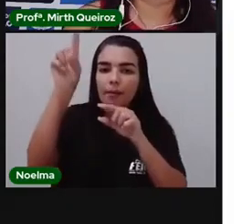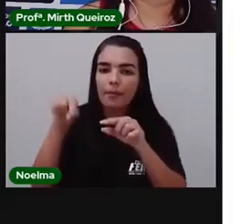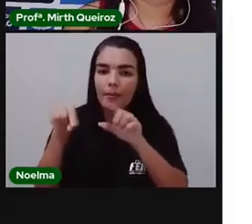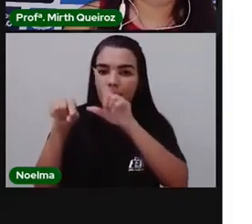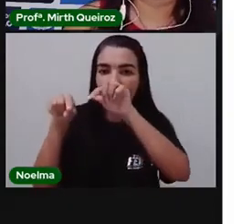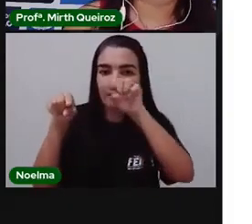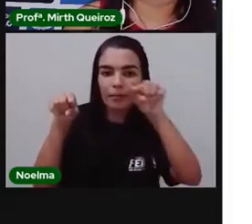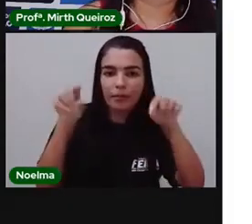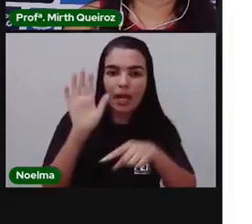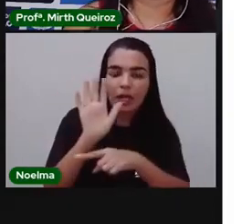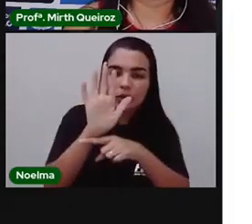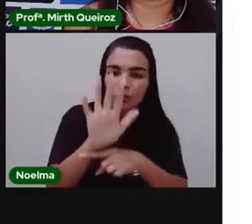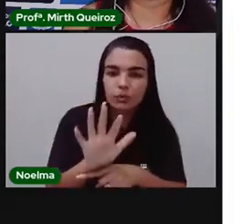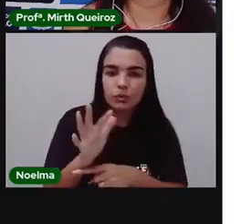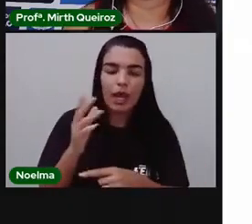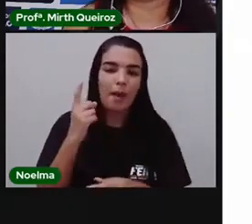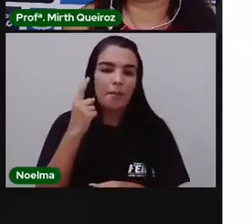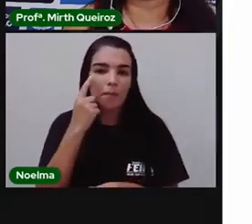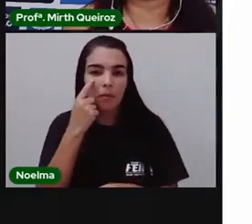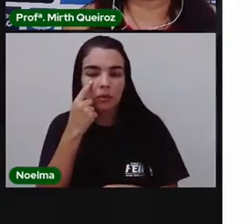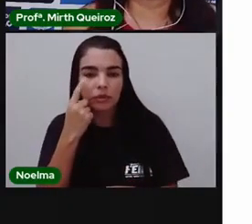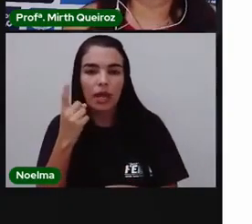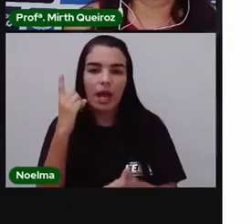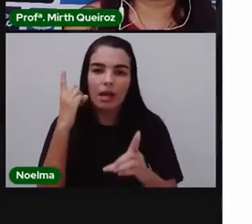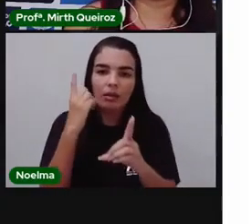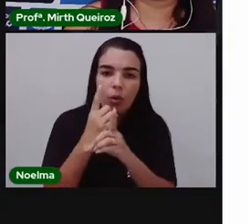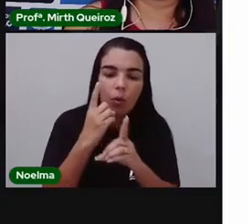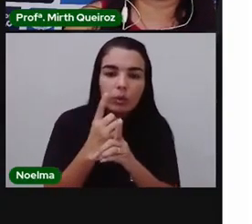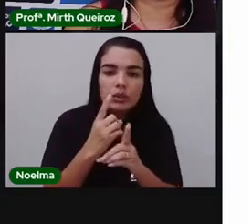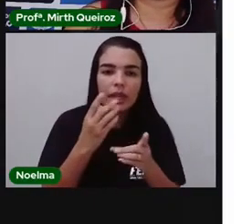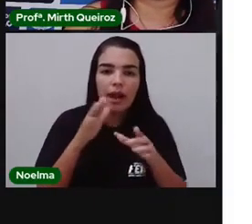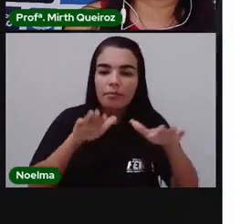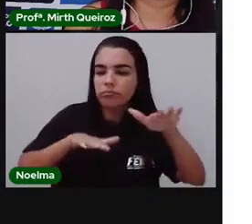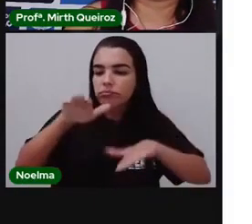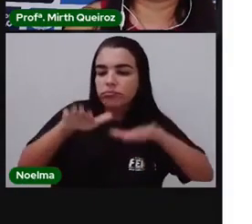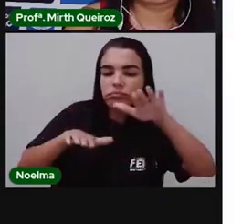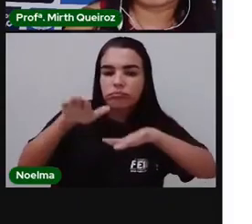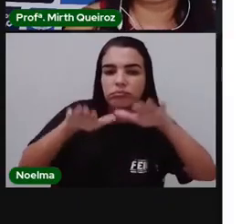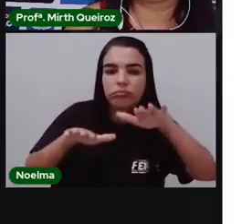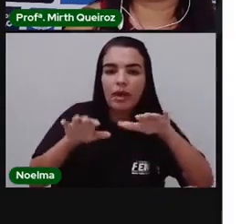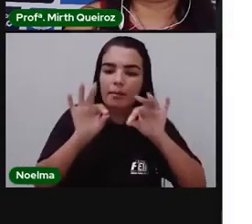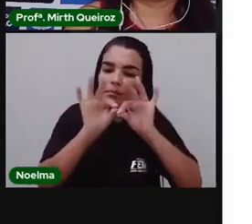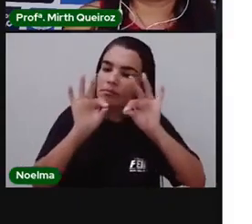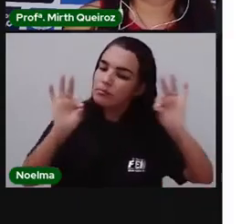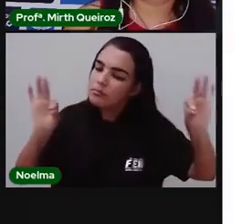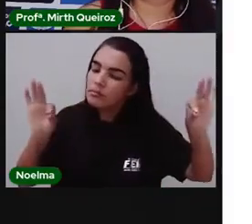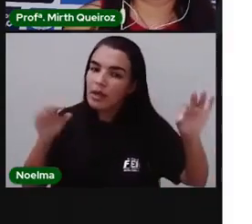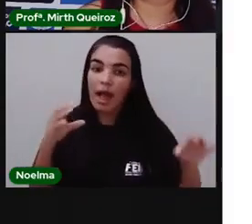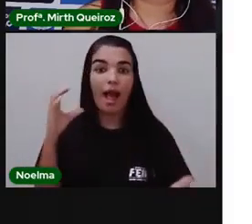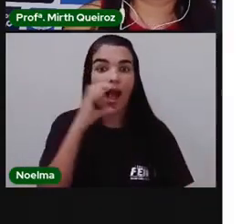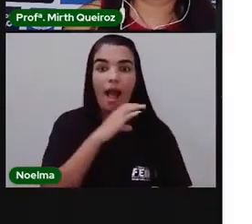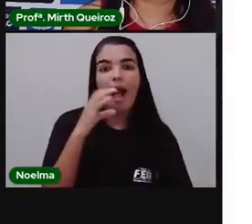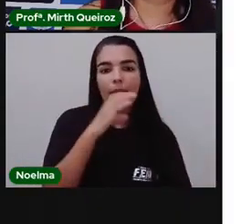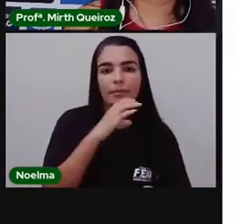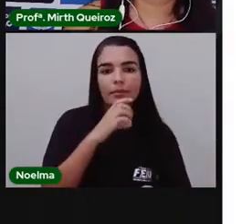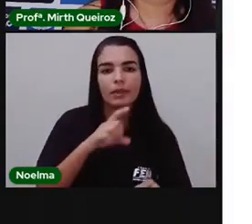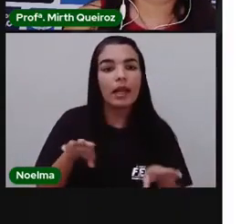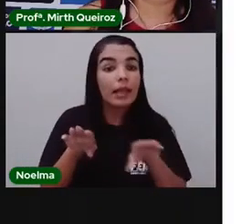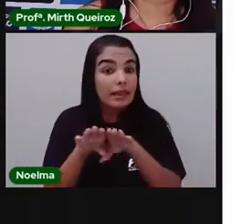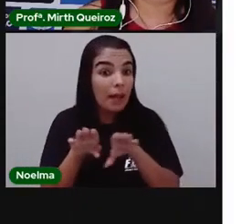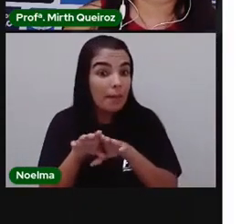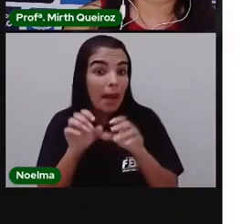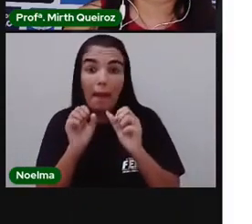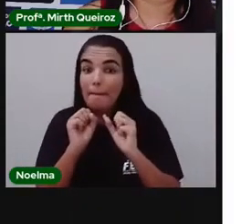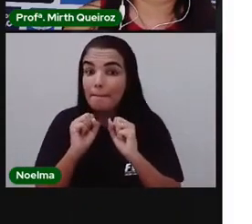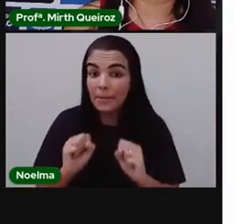identificar padrões, verificar resultados e comparar medidas de forma ágil. Além disso, eles podem